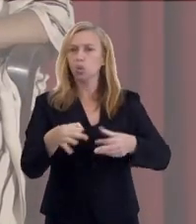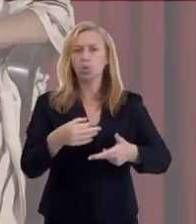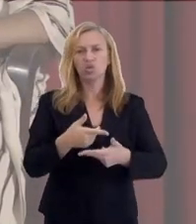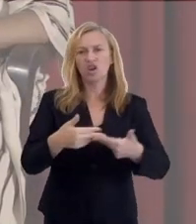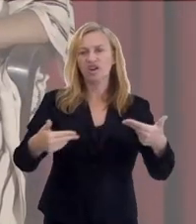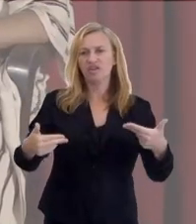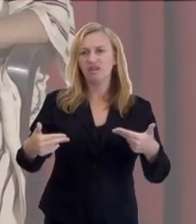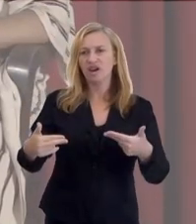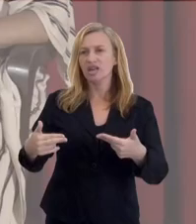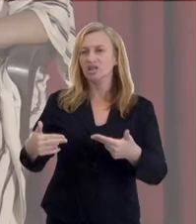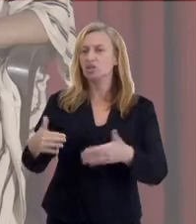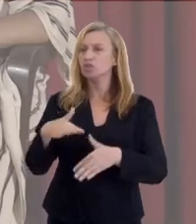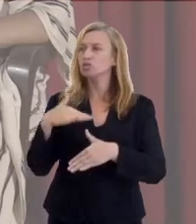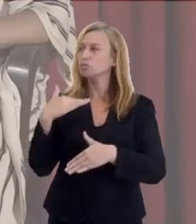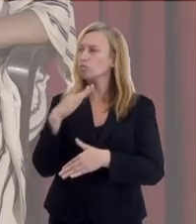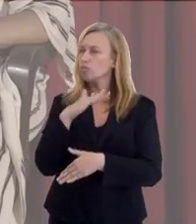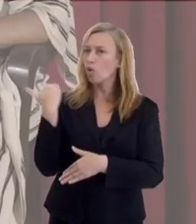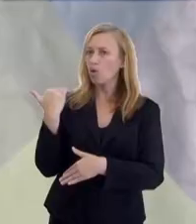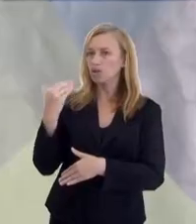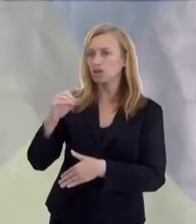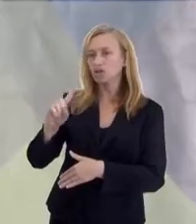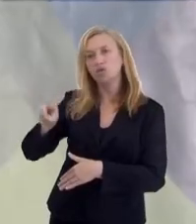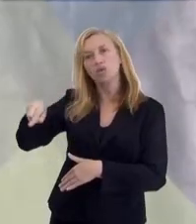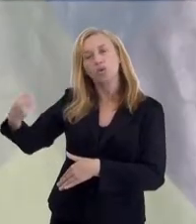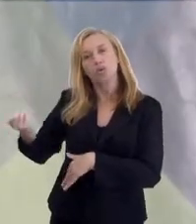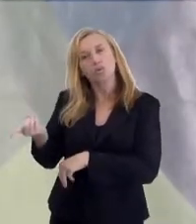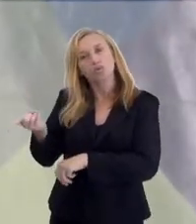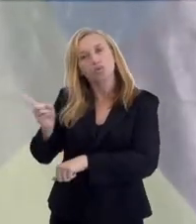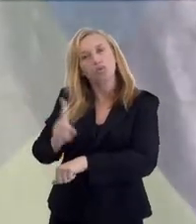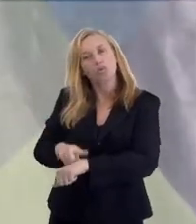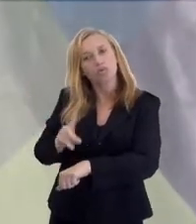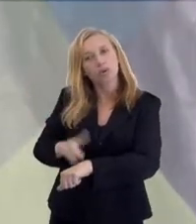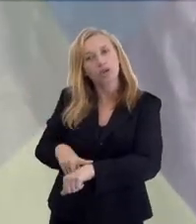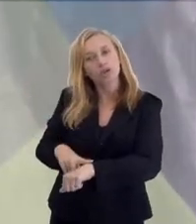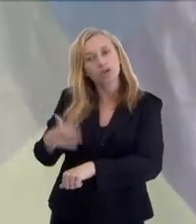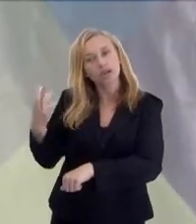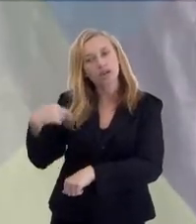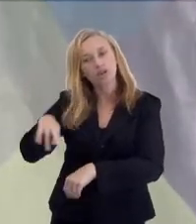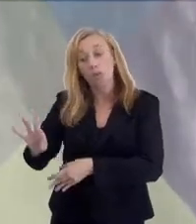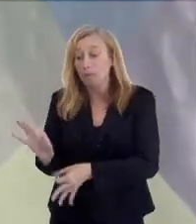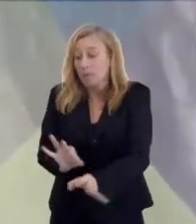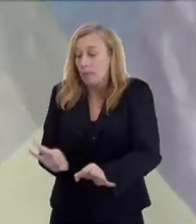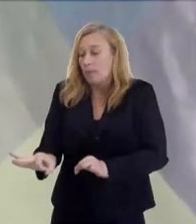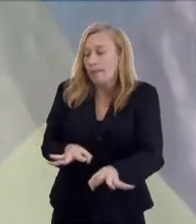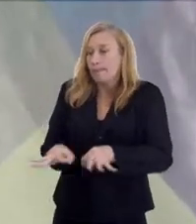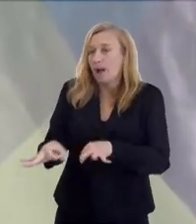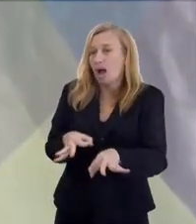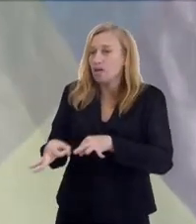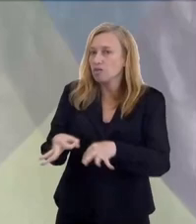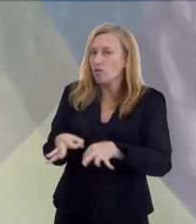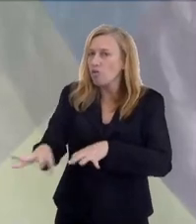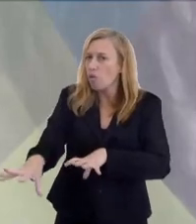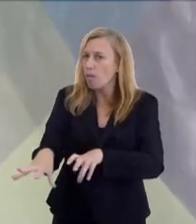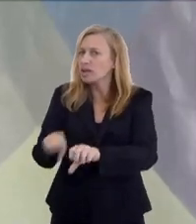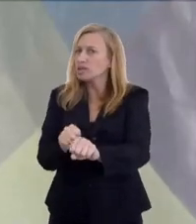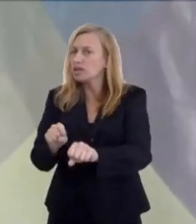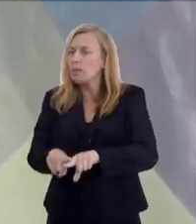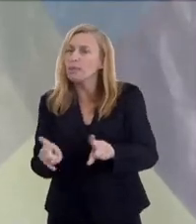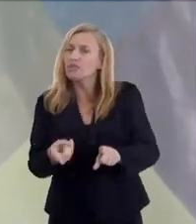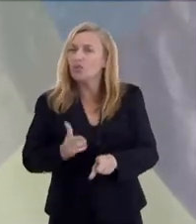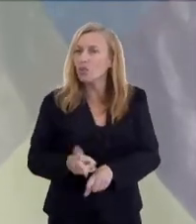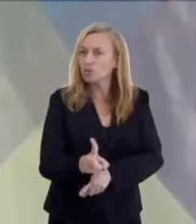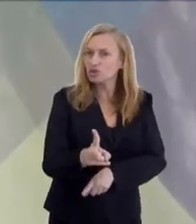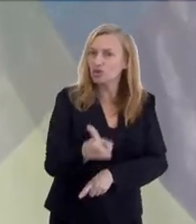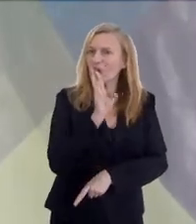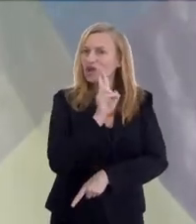que teve muitas encarnações em outras religiões para ter um trabalho, uma formação de um